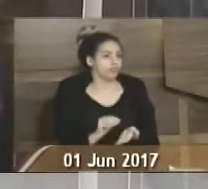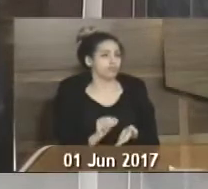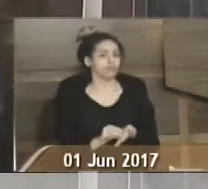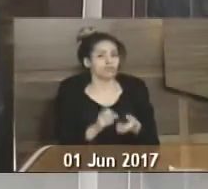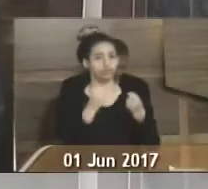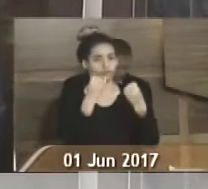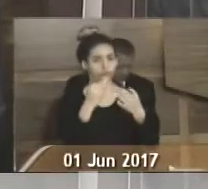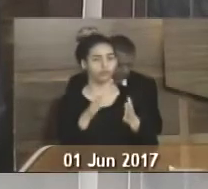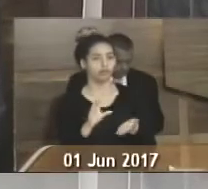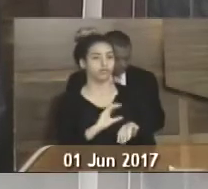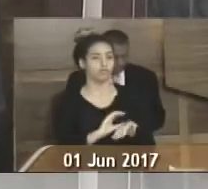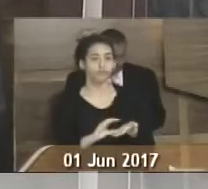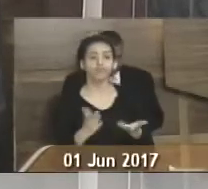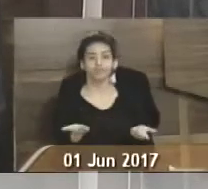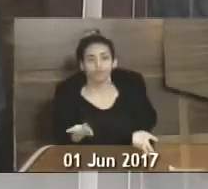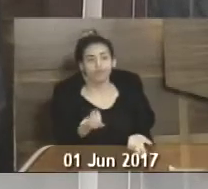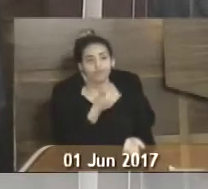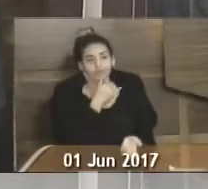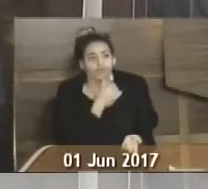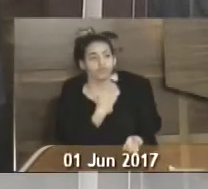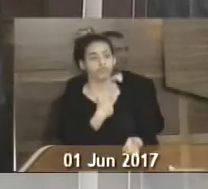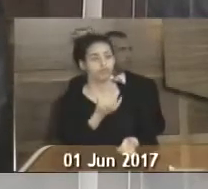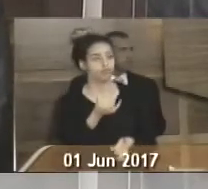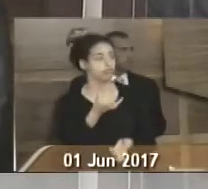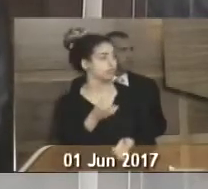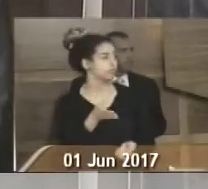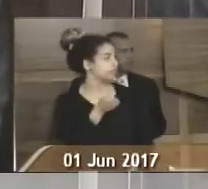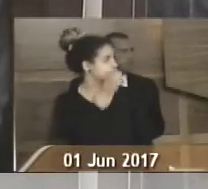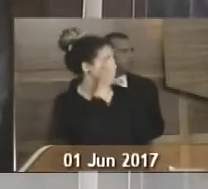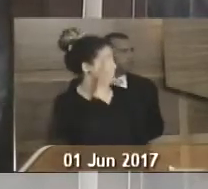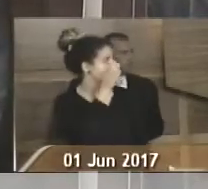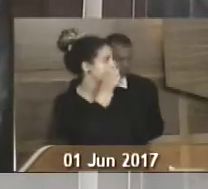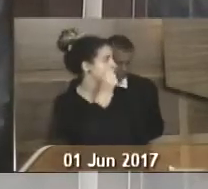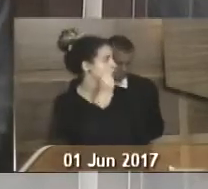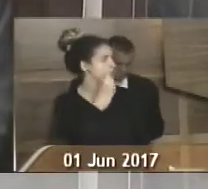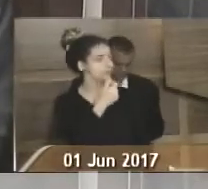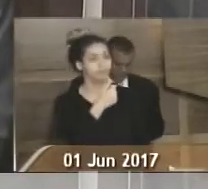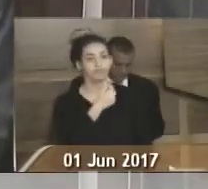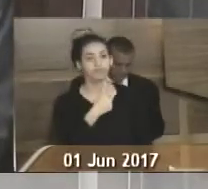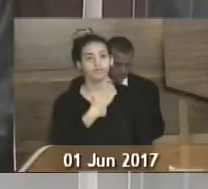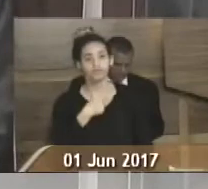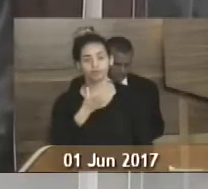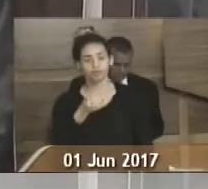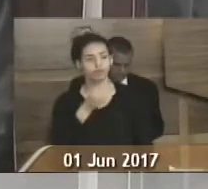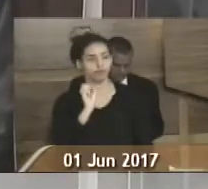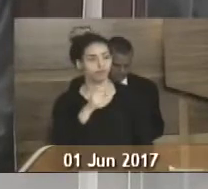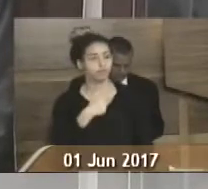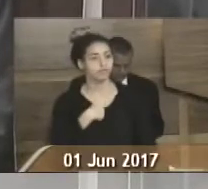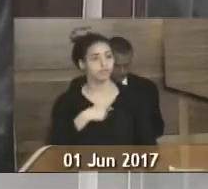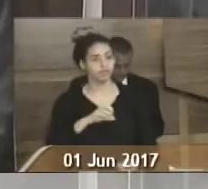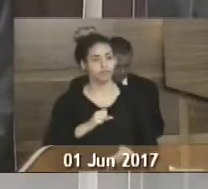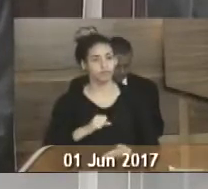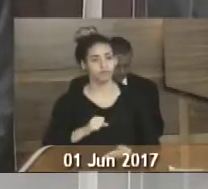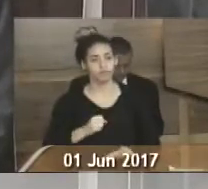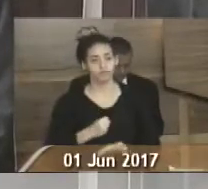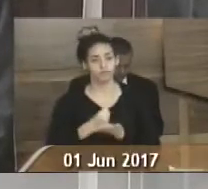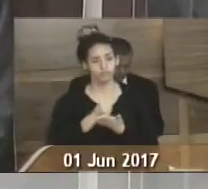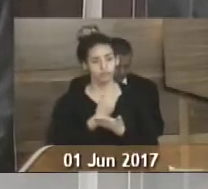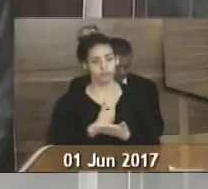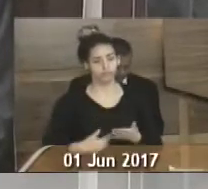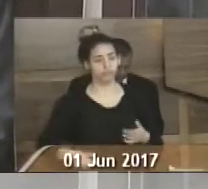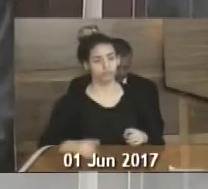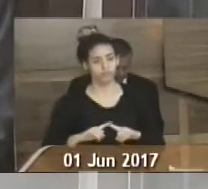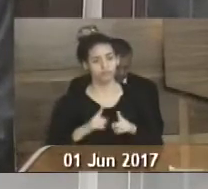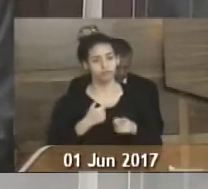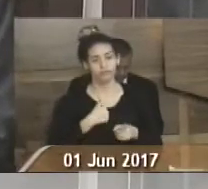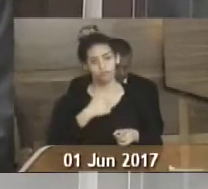é lamentável. Então, eu quero aqui, sou, quero sim, defendo o governo, mas eu acho